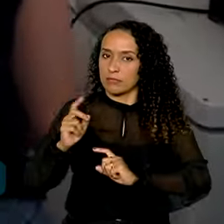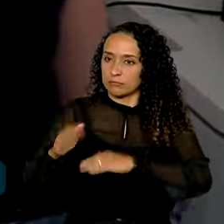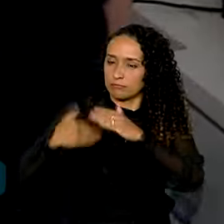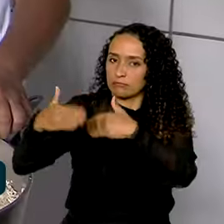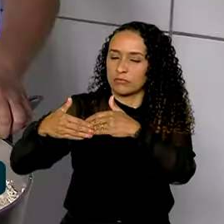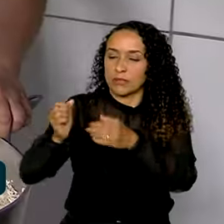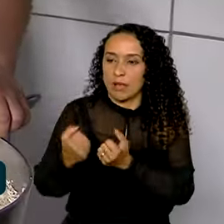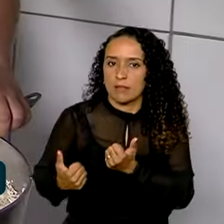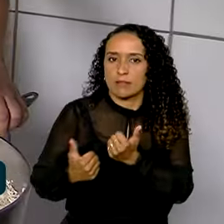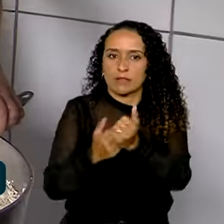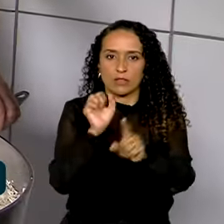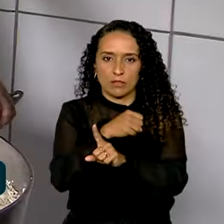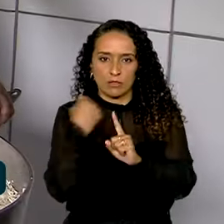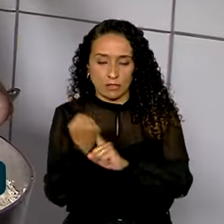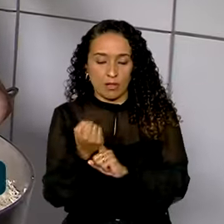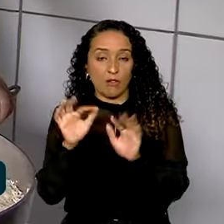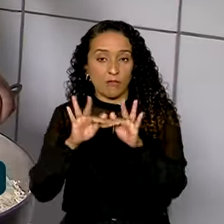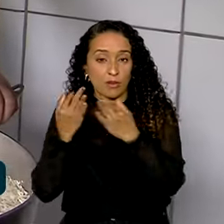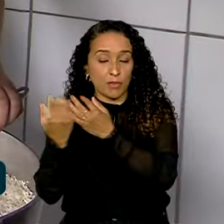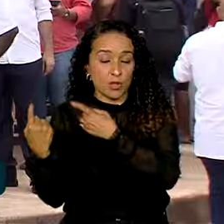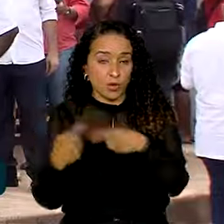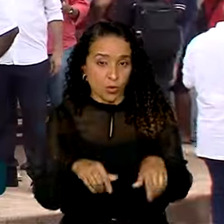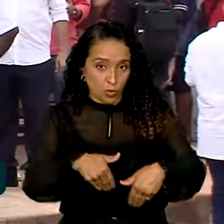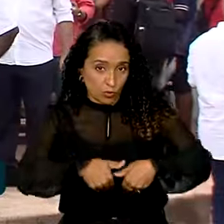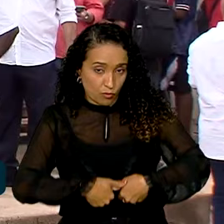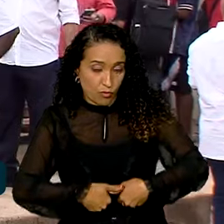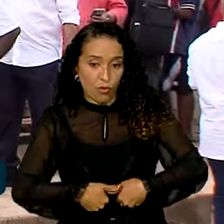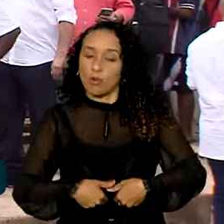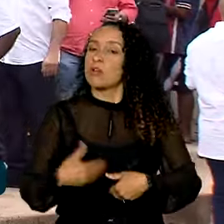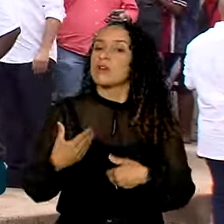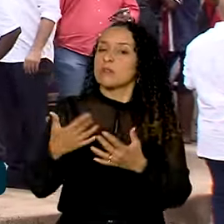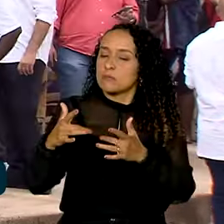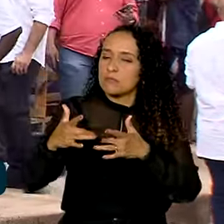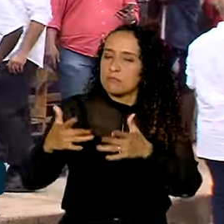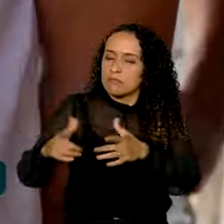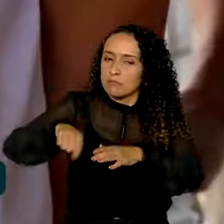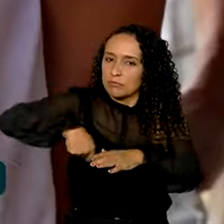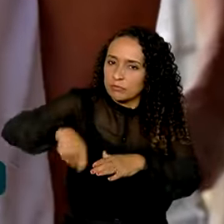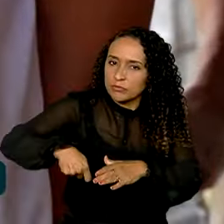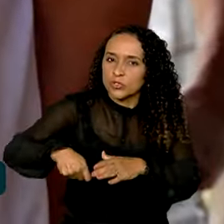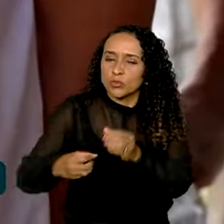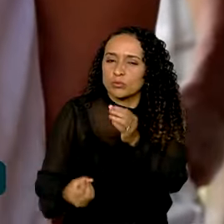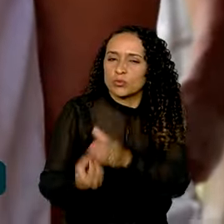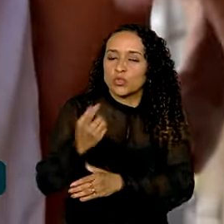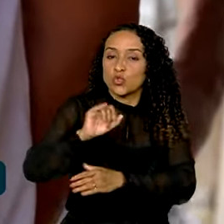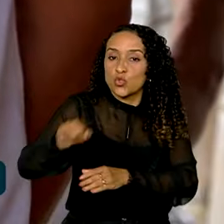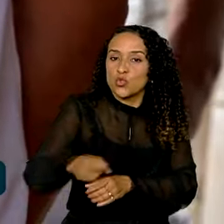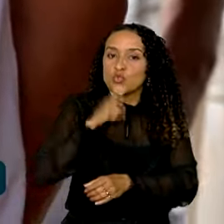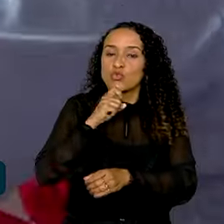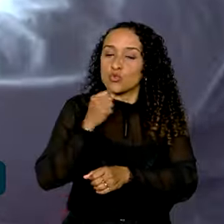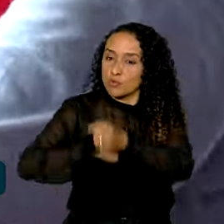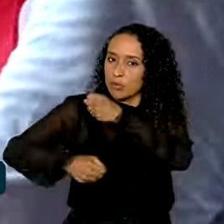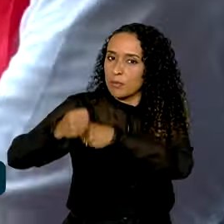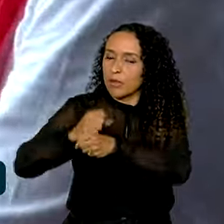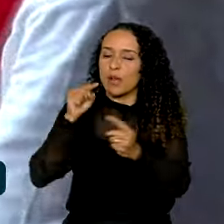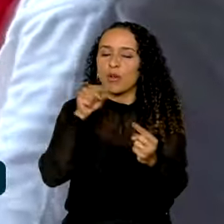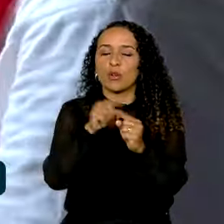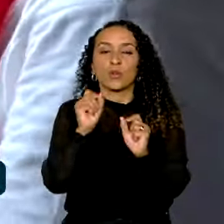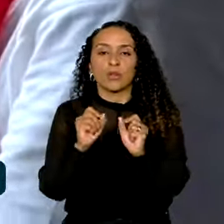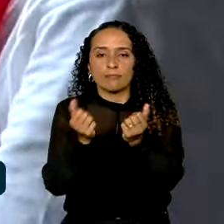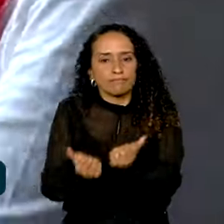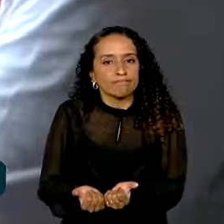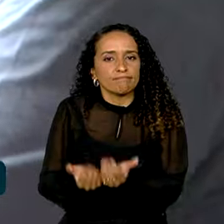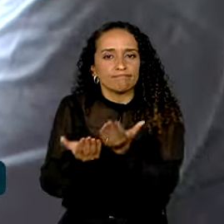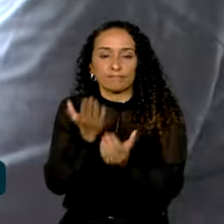Assistência Social, Família e Combate à Fome, o Cozinha Solidária foi criado em julho do ano passado com o objetivo de